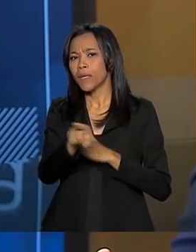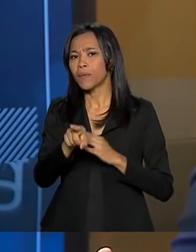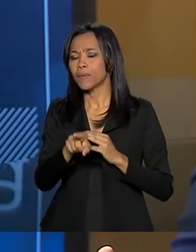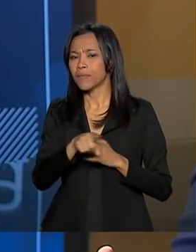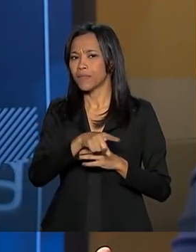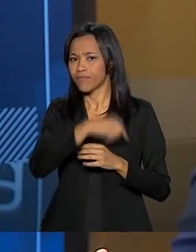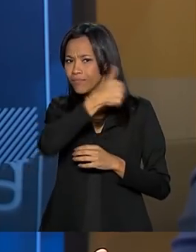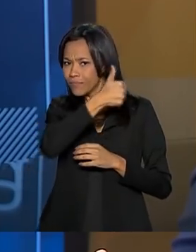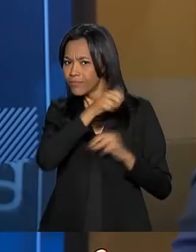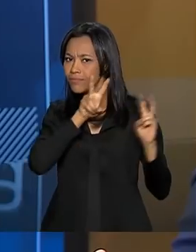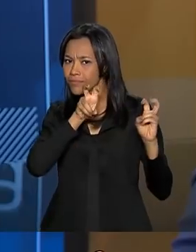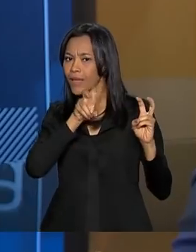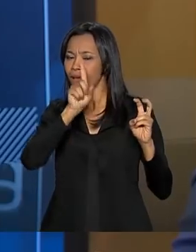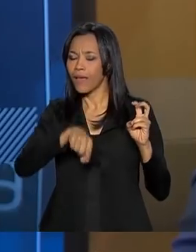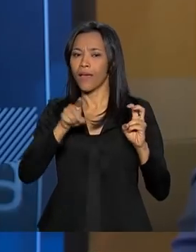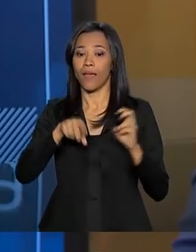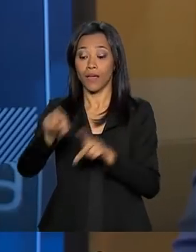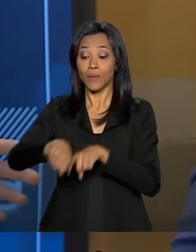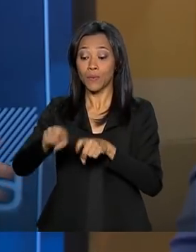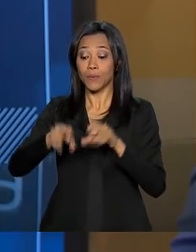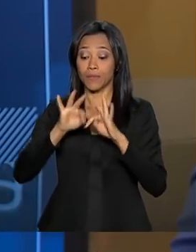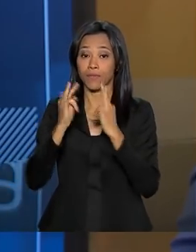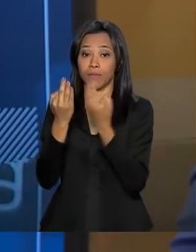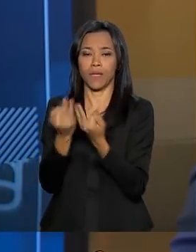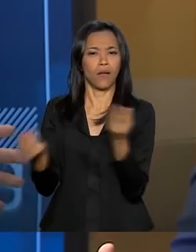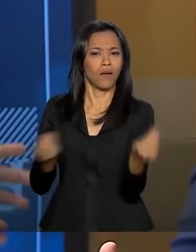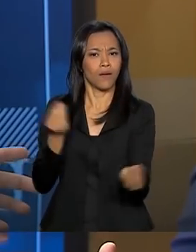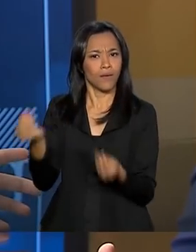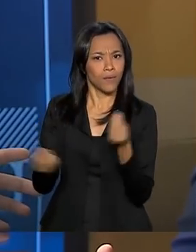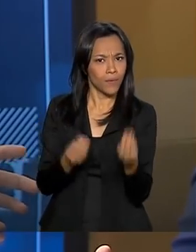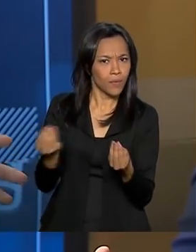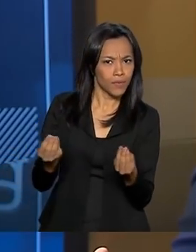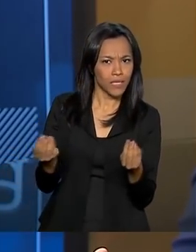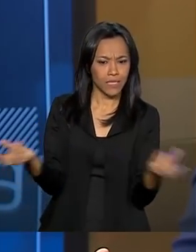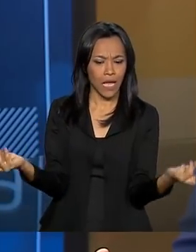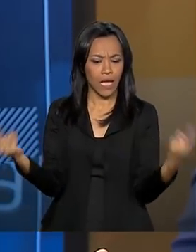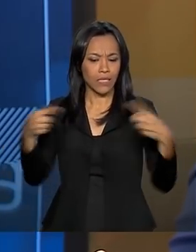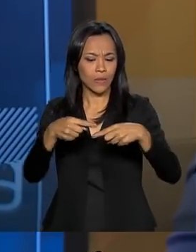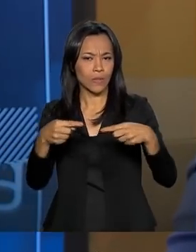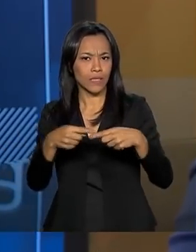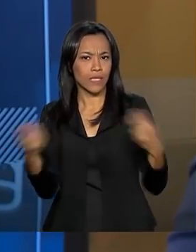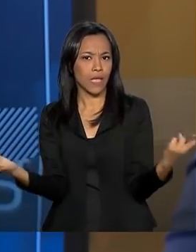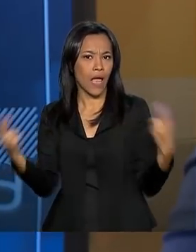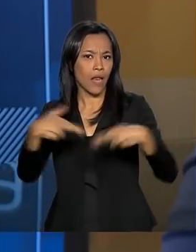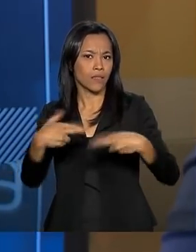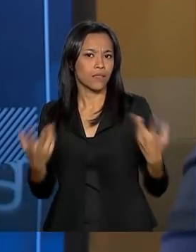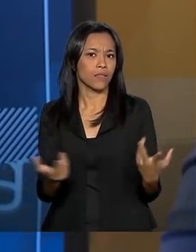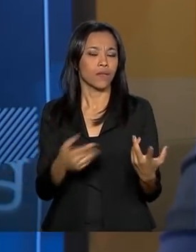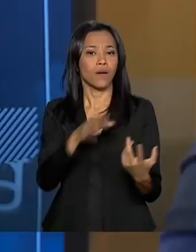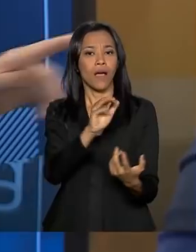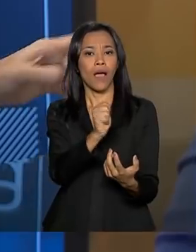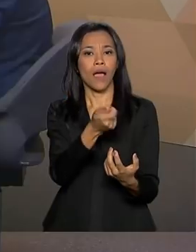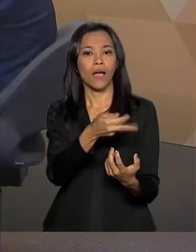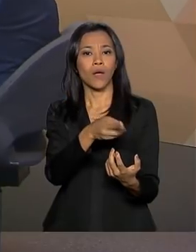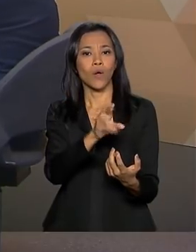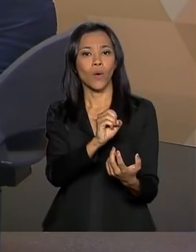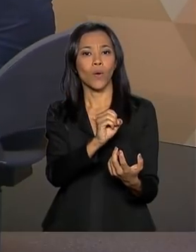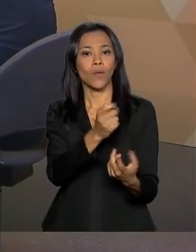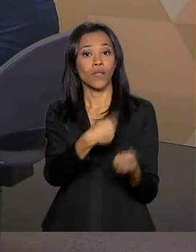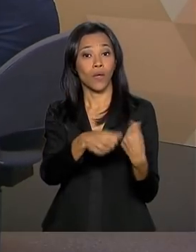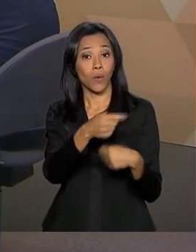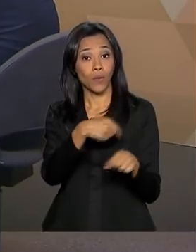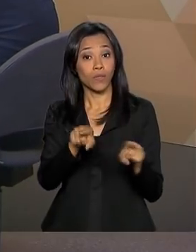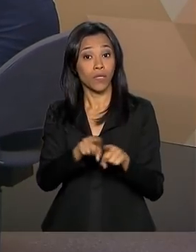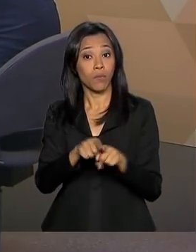questão da agricultura familiar. Como é que está essa relação entre agronegócio, agricultura familiar e inovação tecnológica? Vamos